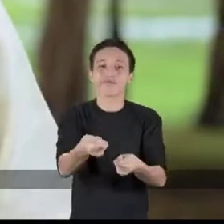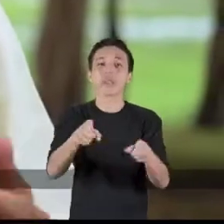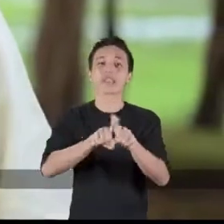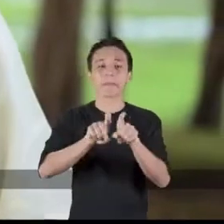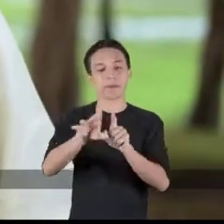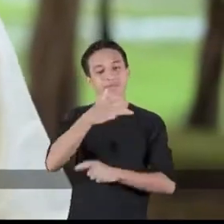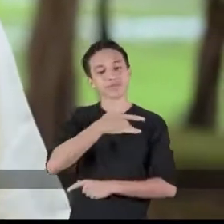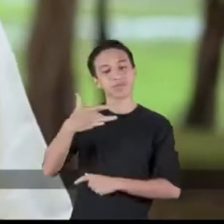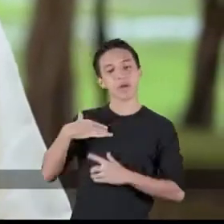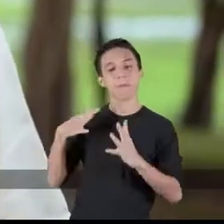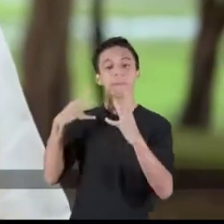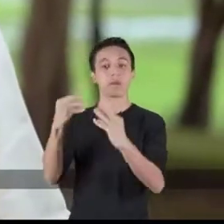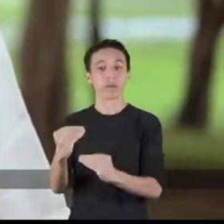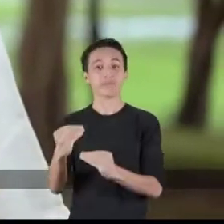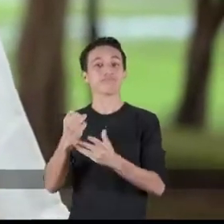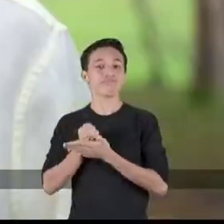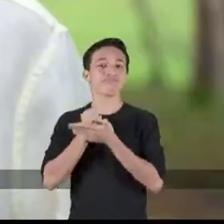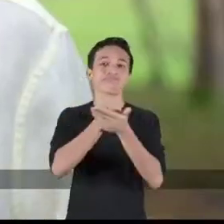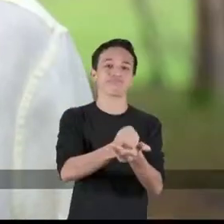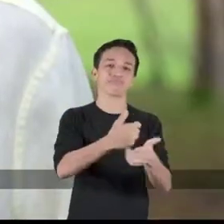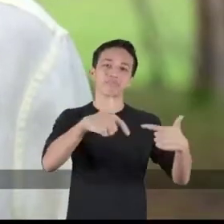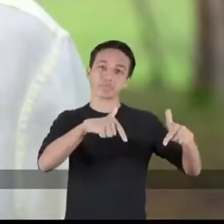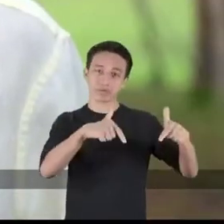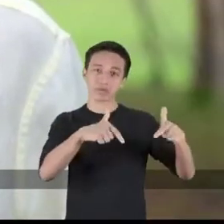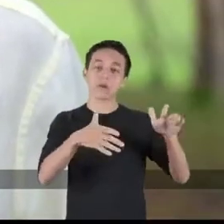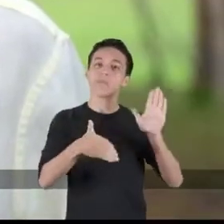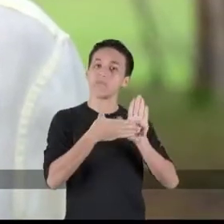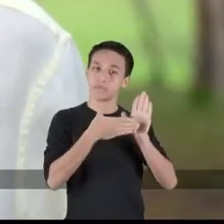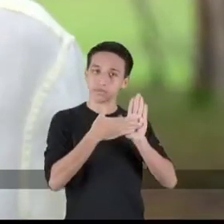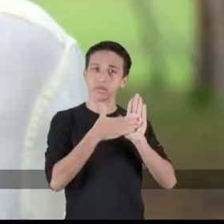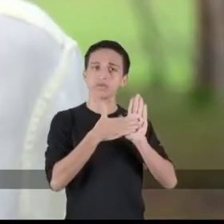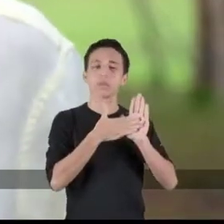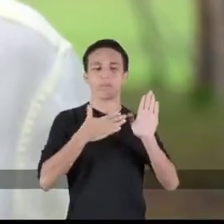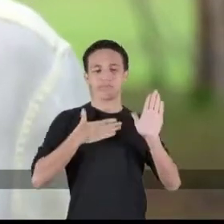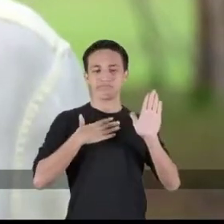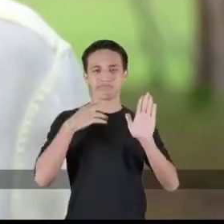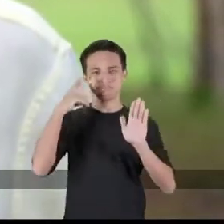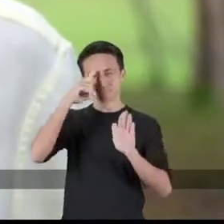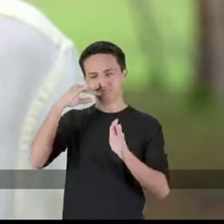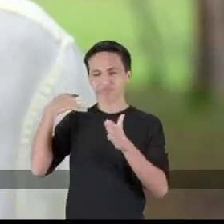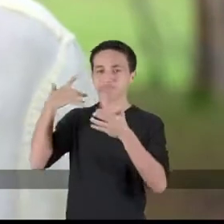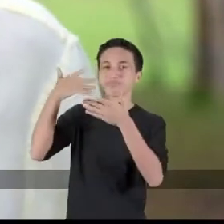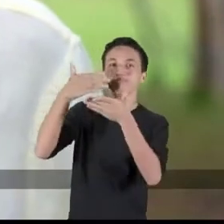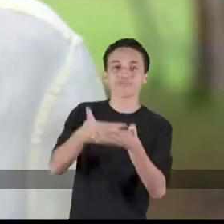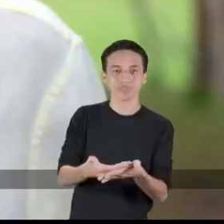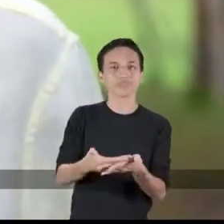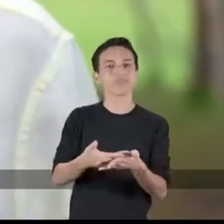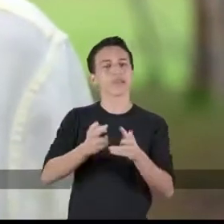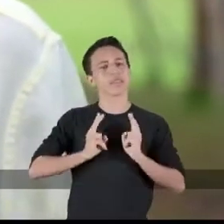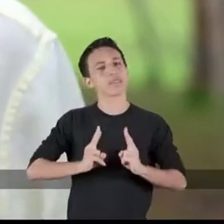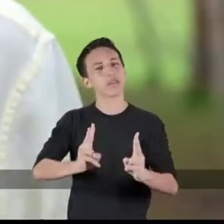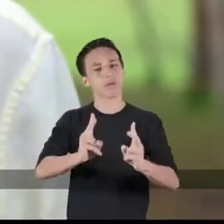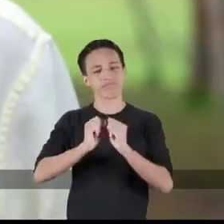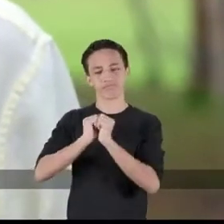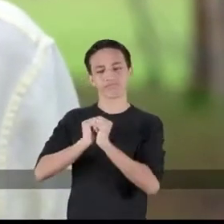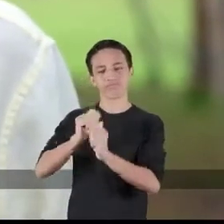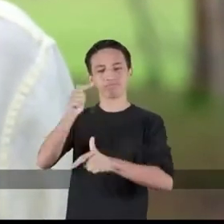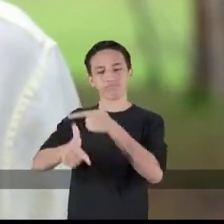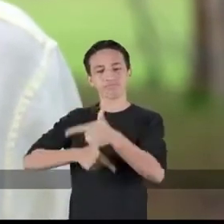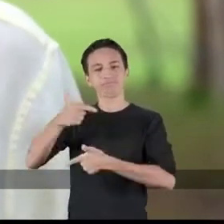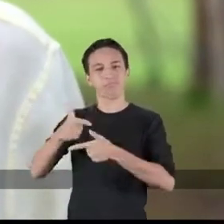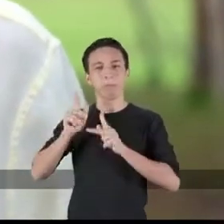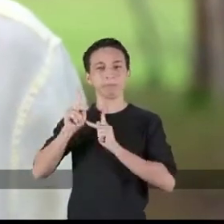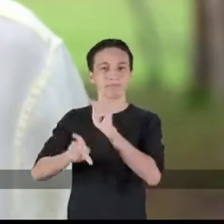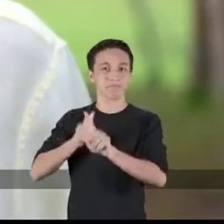todos e apoio aos que trabalham. Essas propostas são a minha história. Sempre estive ao lado do povo.